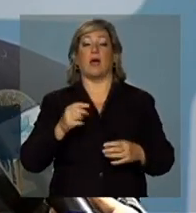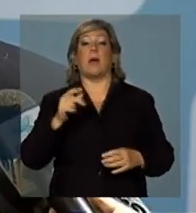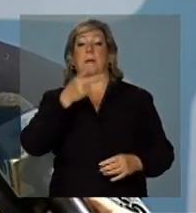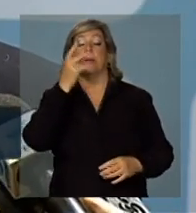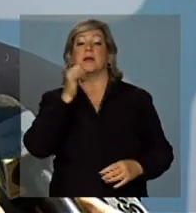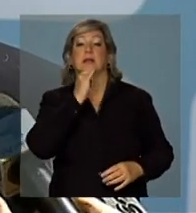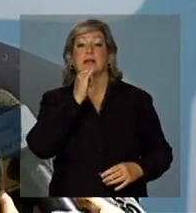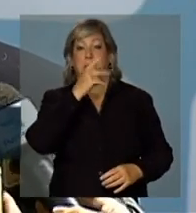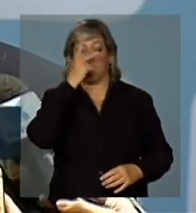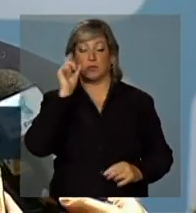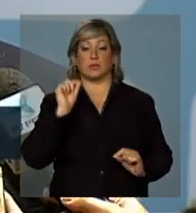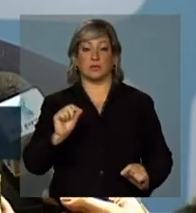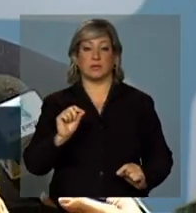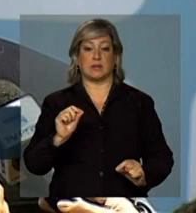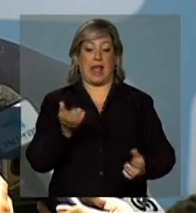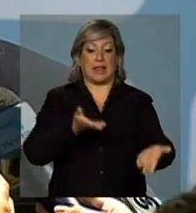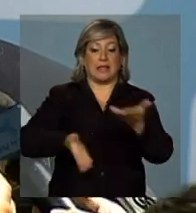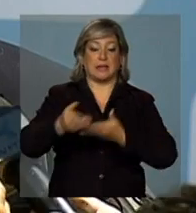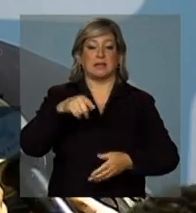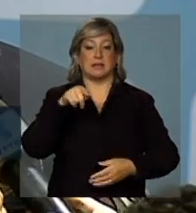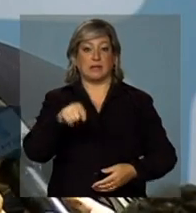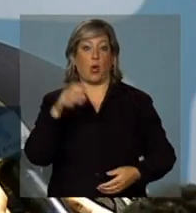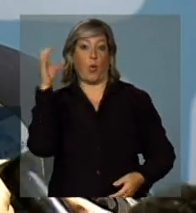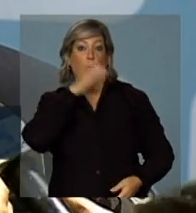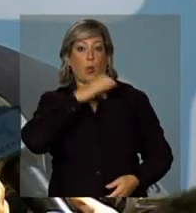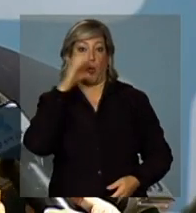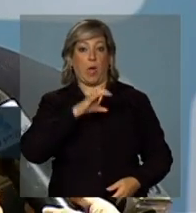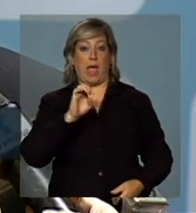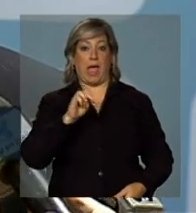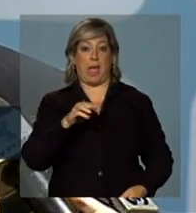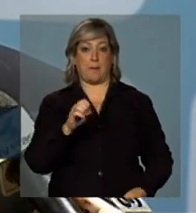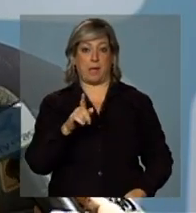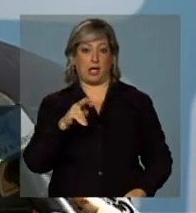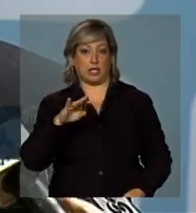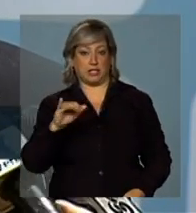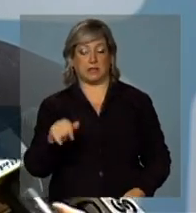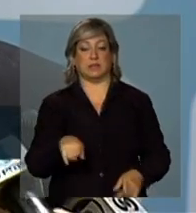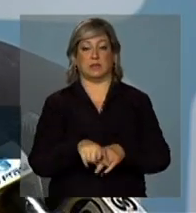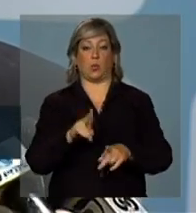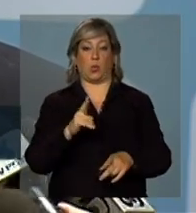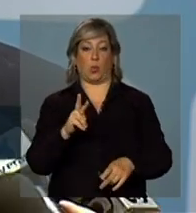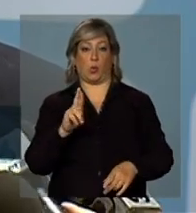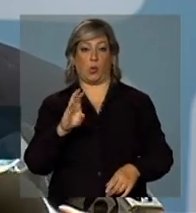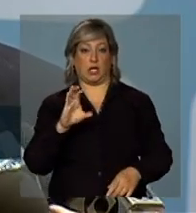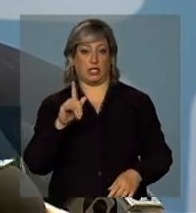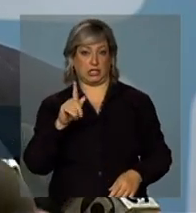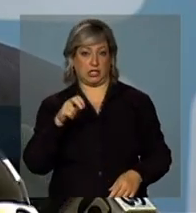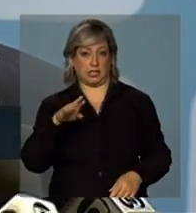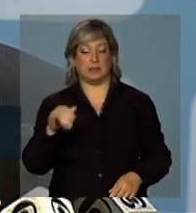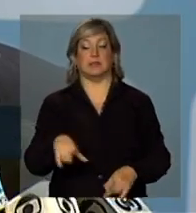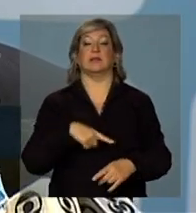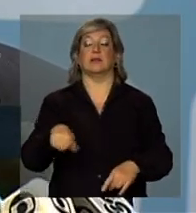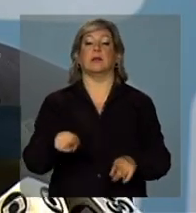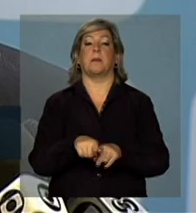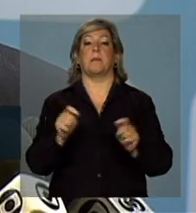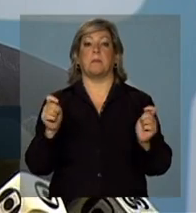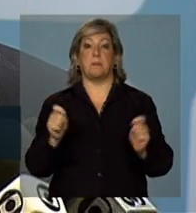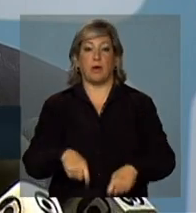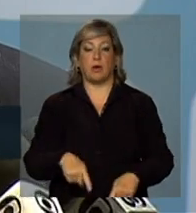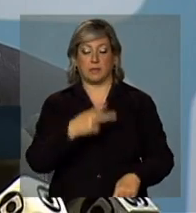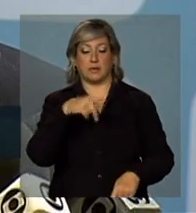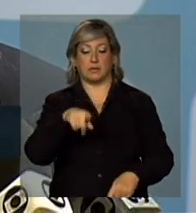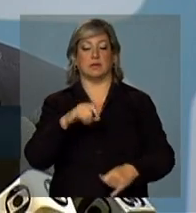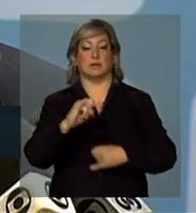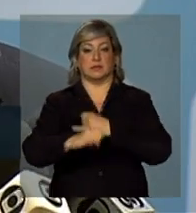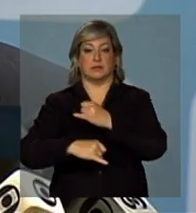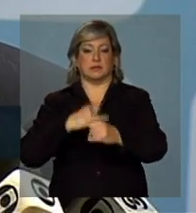num serviço de urgência e emergência, se ela tiver as informações no portal, o profissional de saúde pode acessar a informação naquele portal